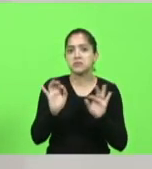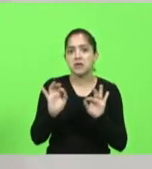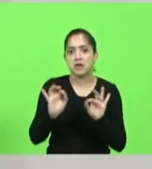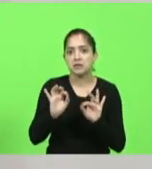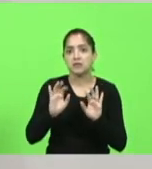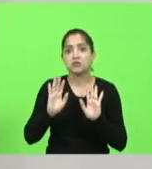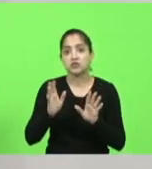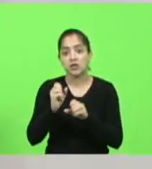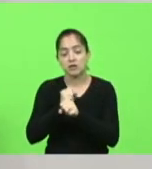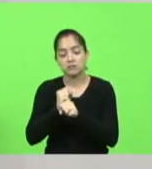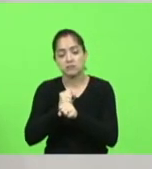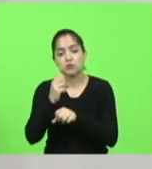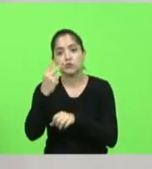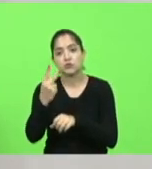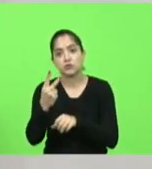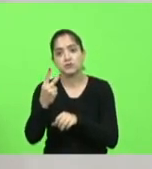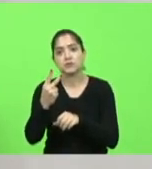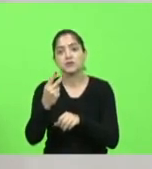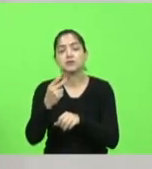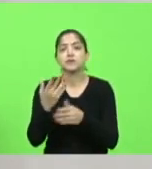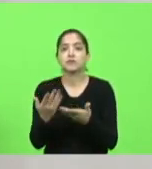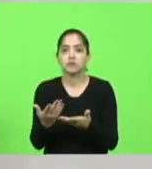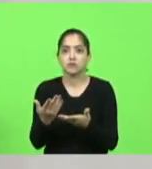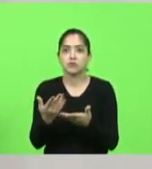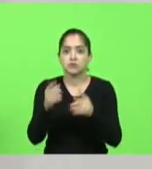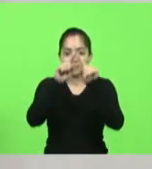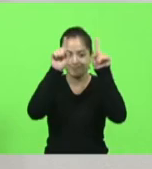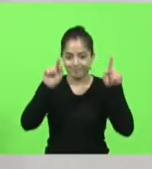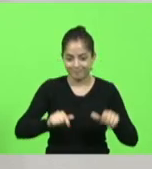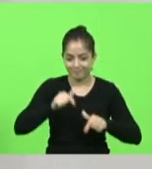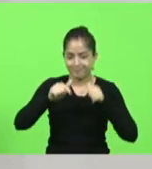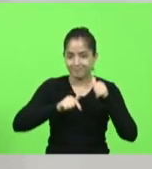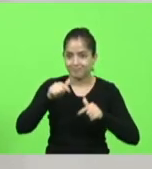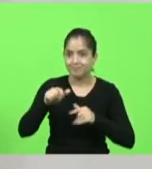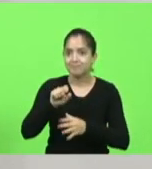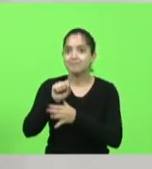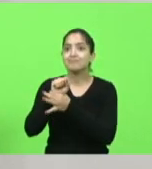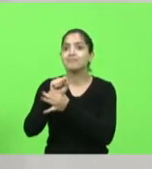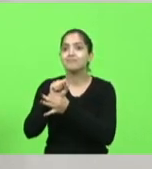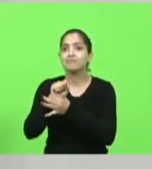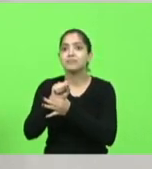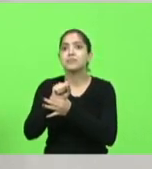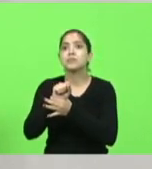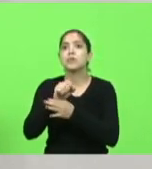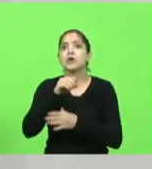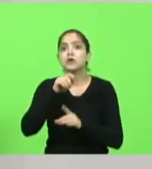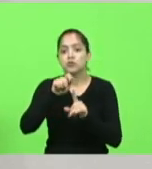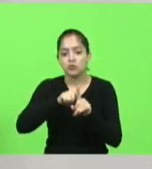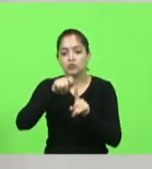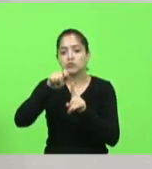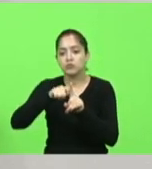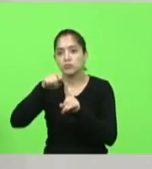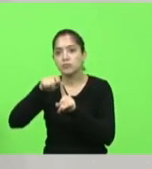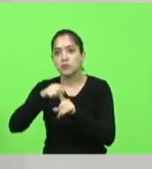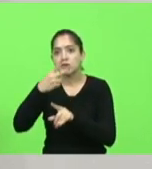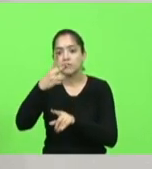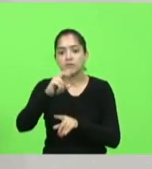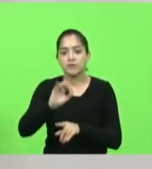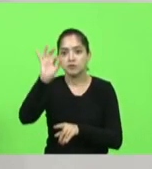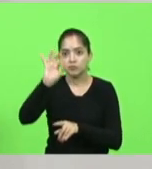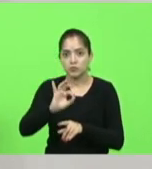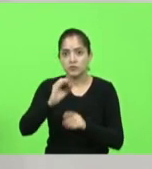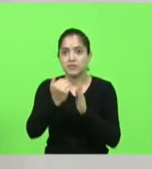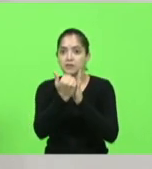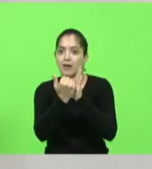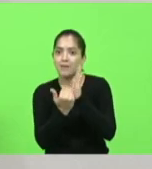anos com o nosso servidor de segurança todo mês ganhando 20% a menos do